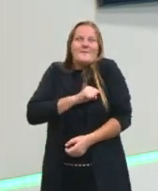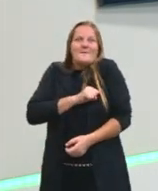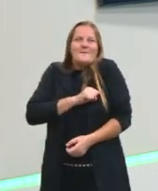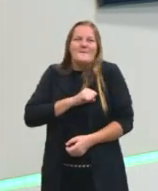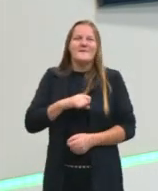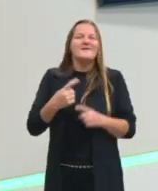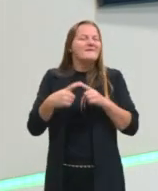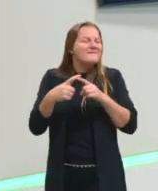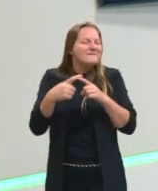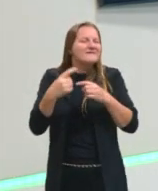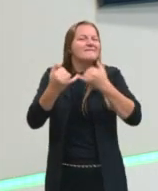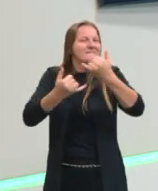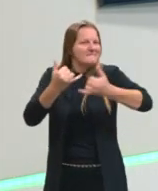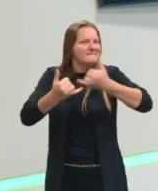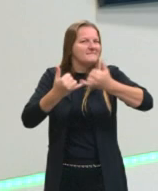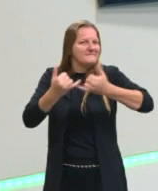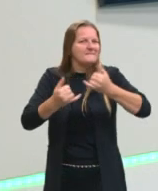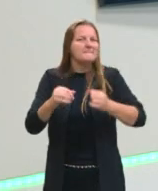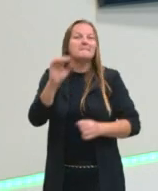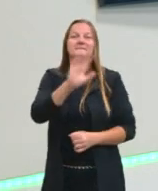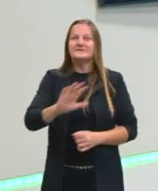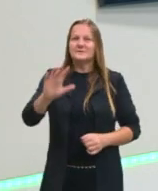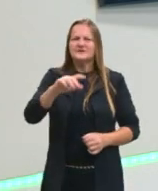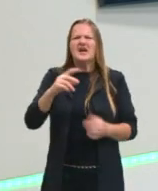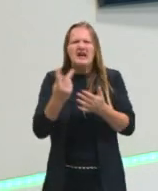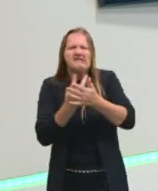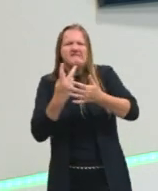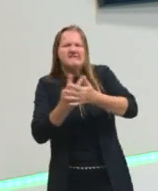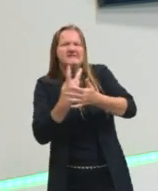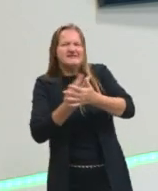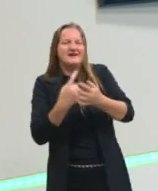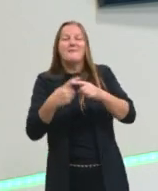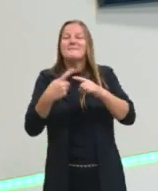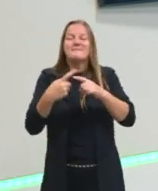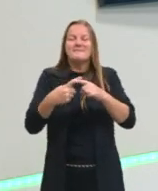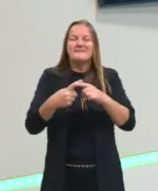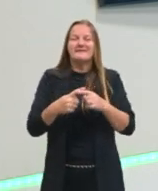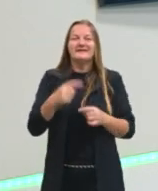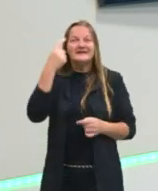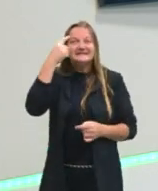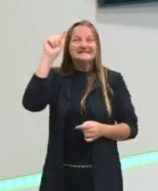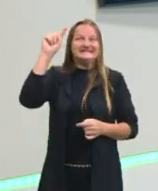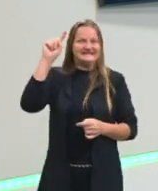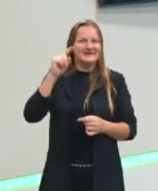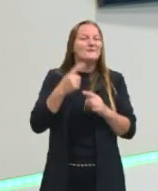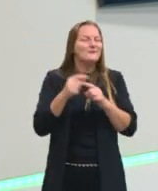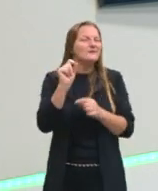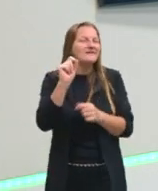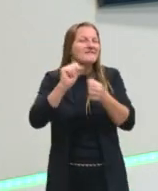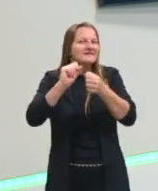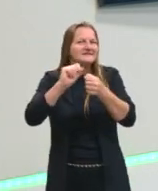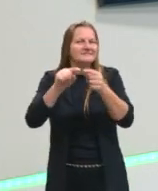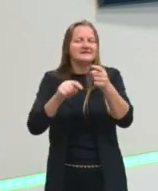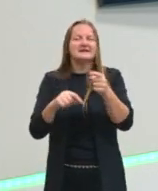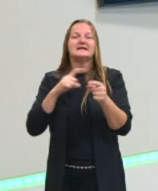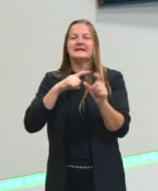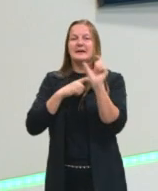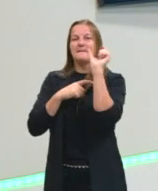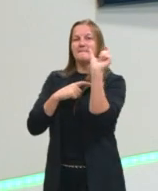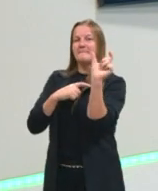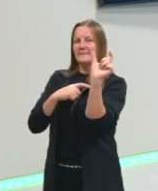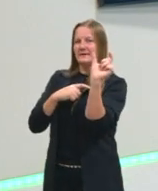a gente faz, geralmente a gente erra bastante. Porque a ideia aqui é o seguinte, a gente tem